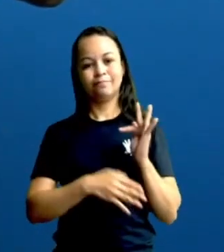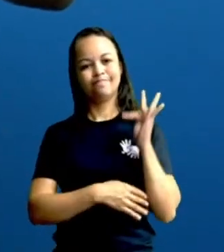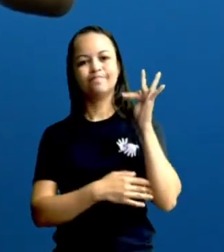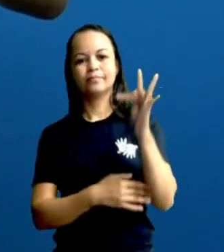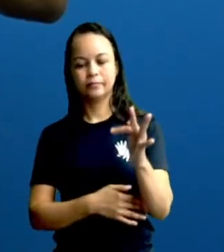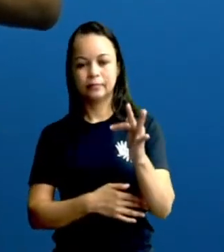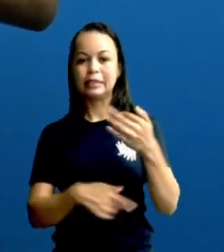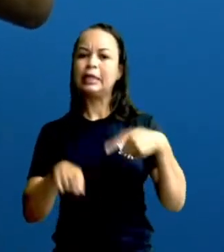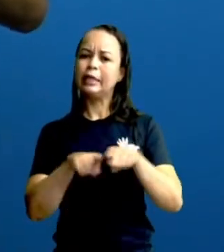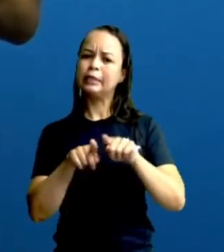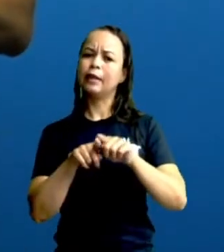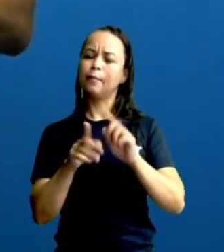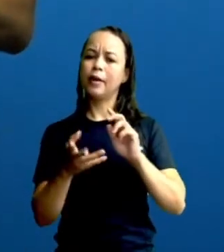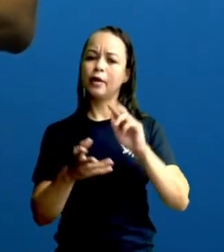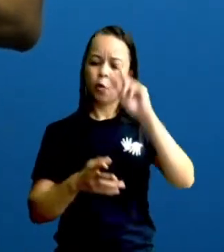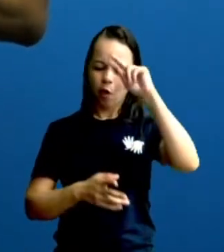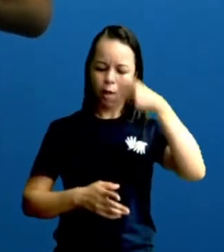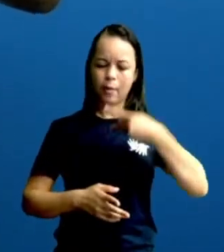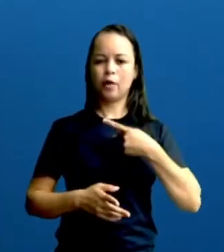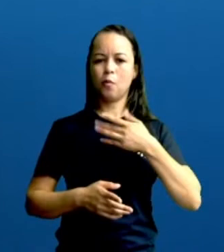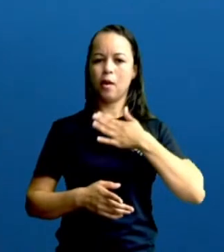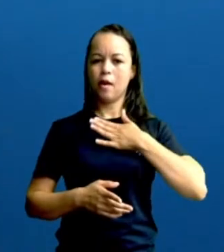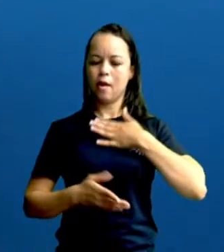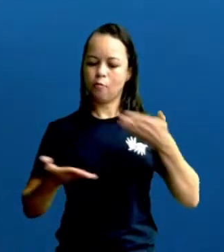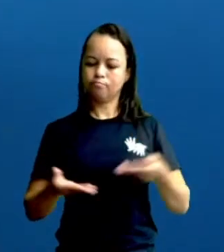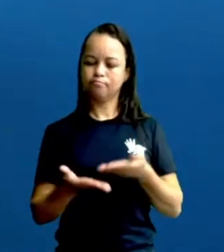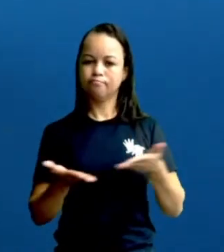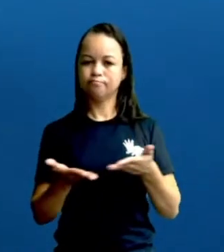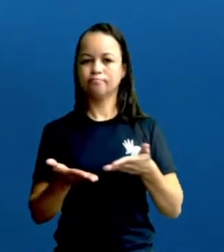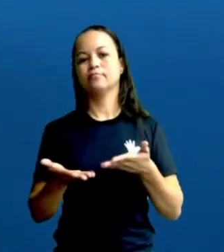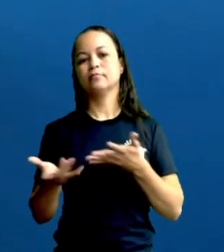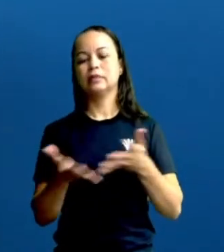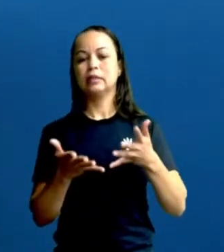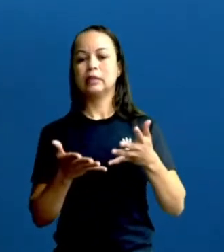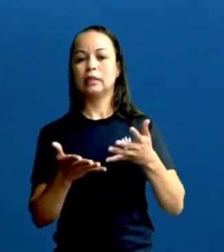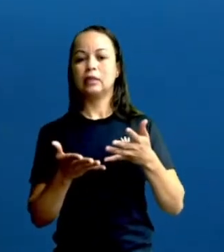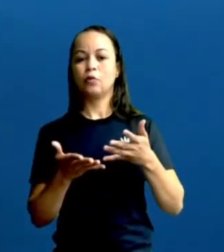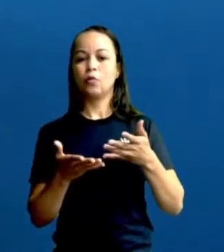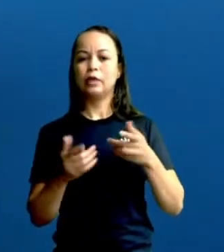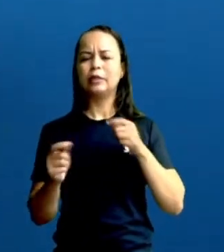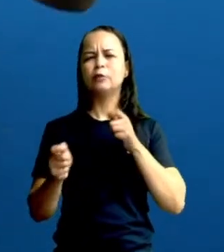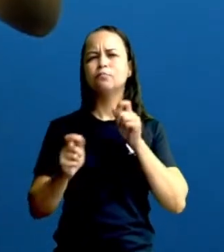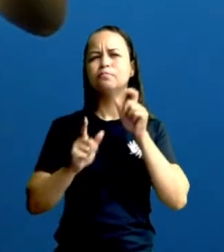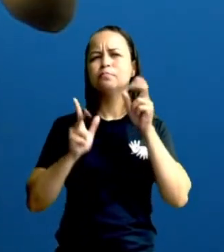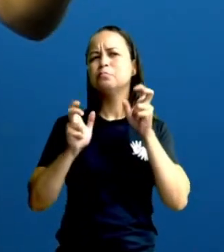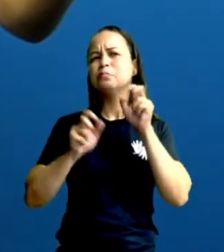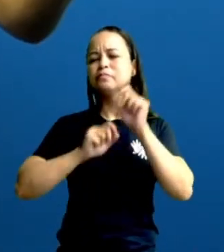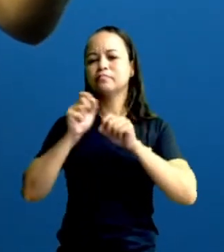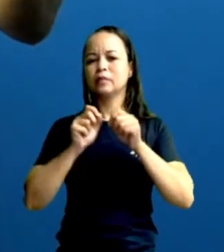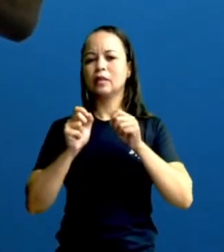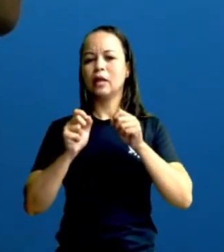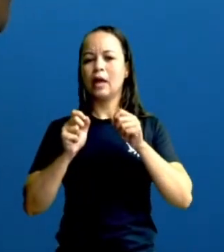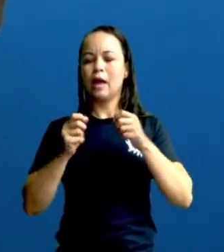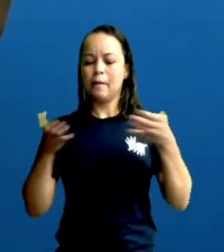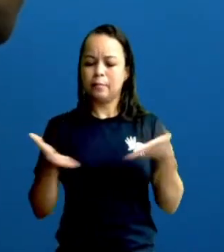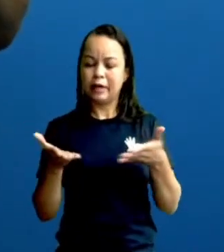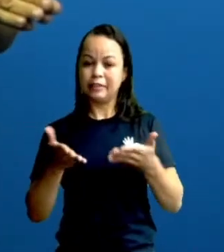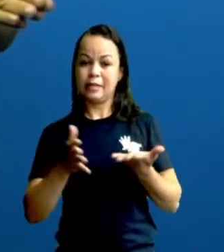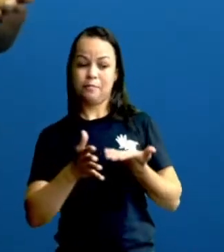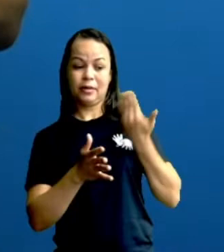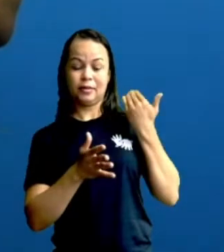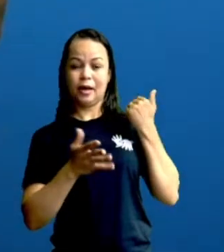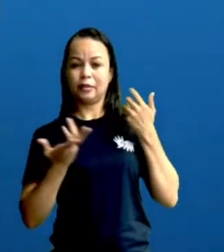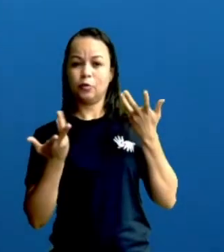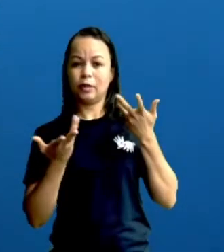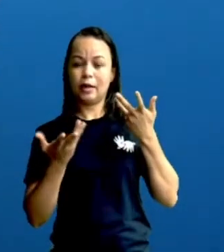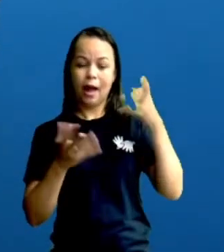claro, olhar para o meu presente. Em que perspectiva? O presente do passado para a gente aprender com o nosso passado. Aprender tanto com os